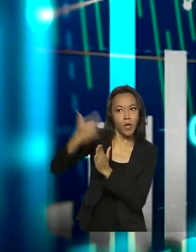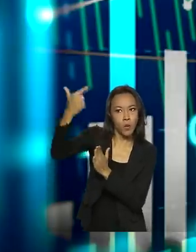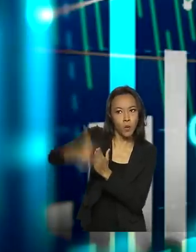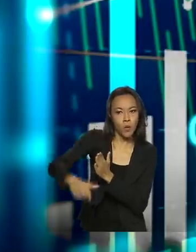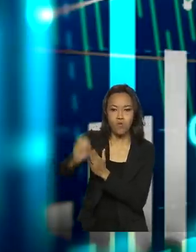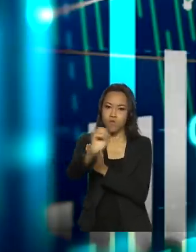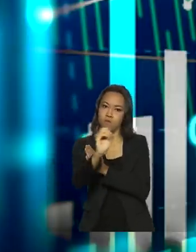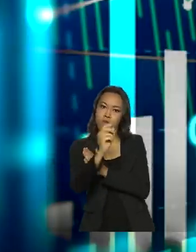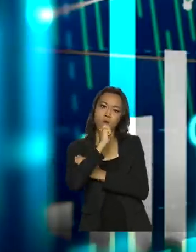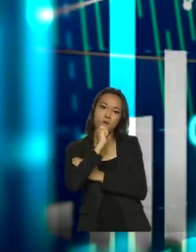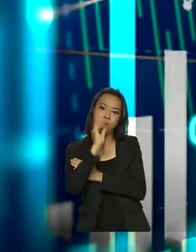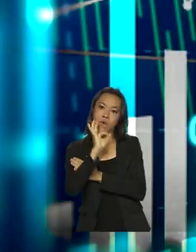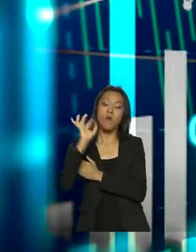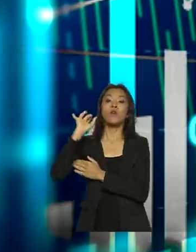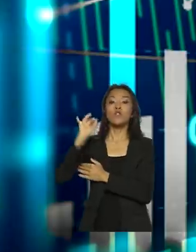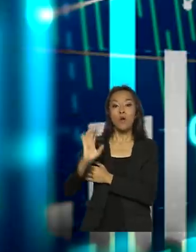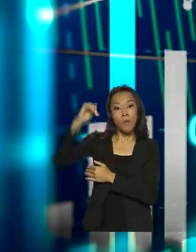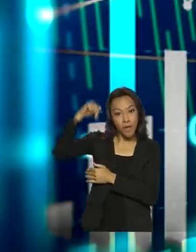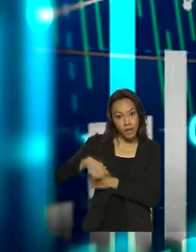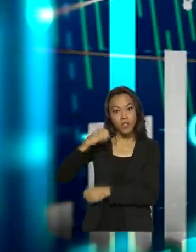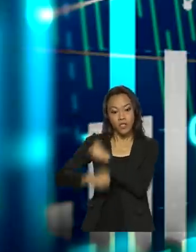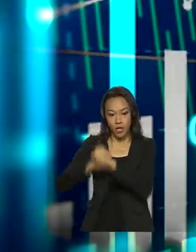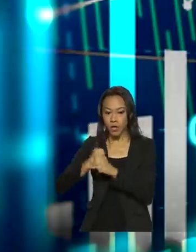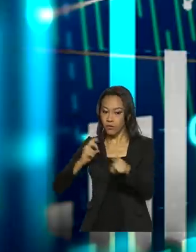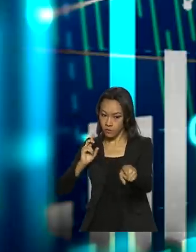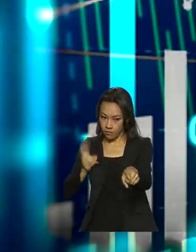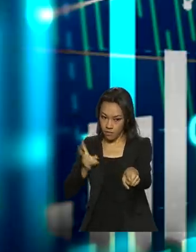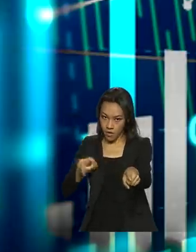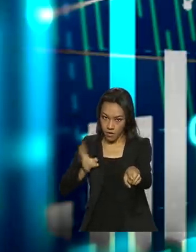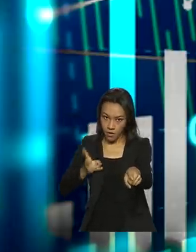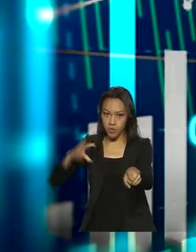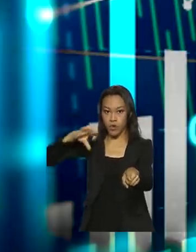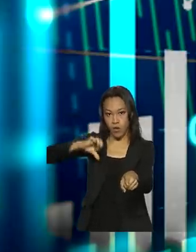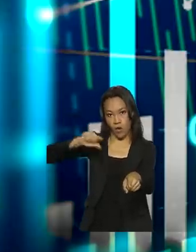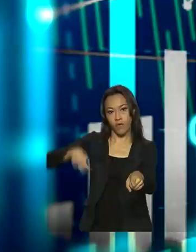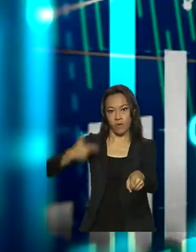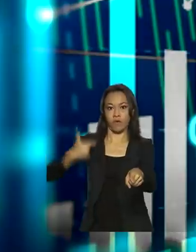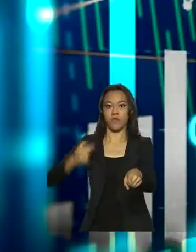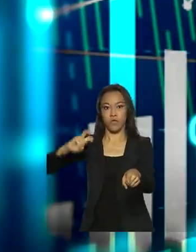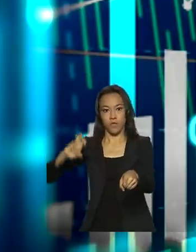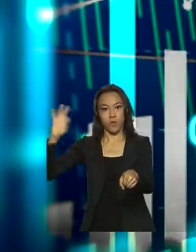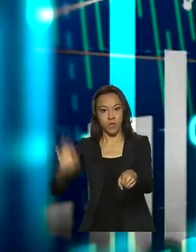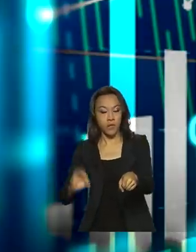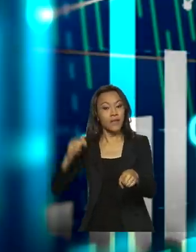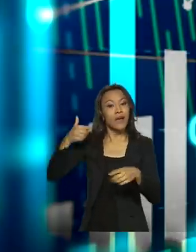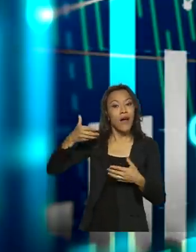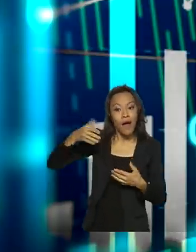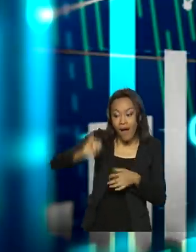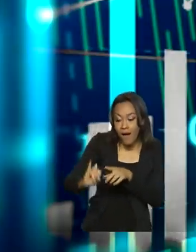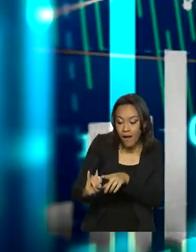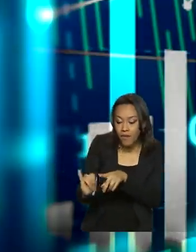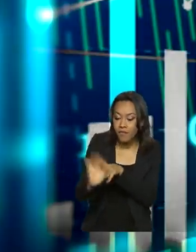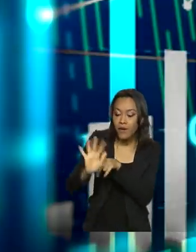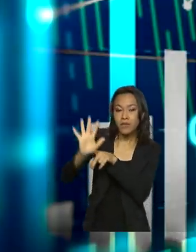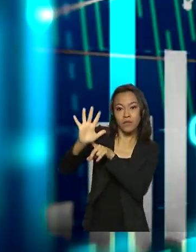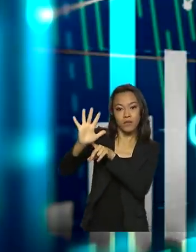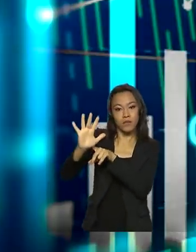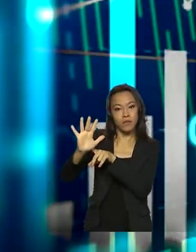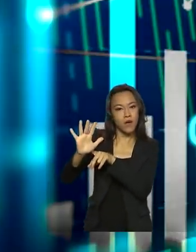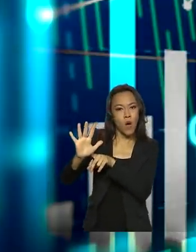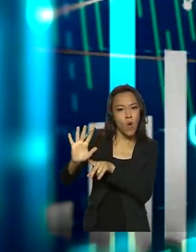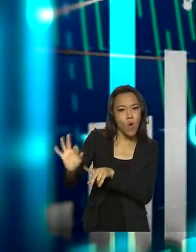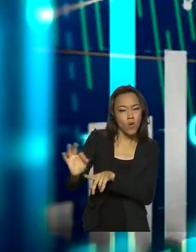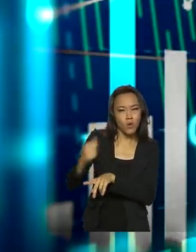extraordinária. Para este ano, então, estamos com esta taxa. Isso se deve, basicamente, ao fato da inflação não ter cedido, especialmente